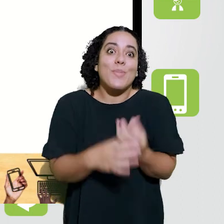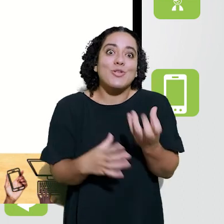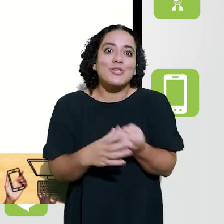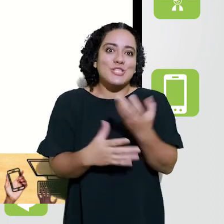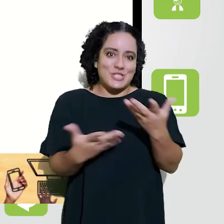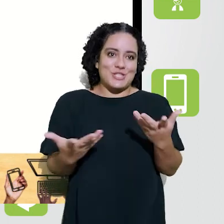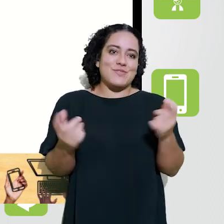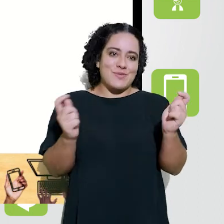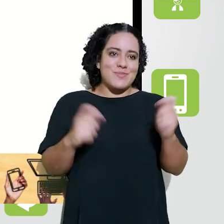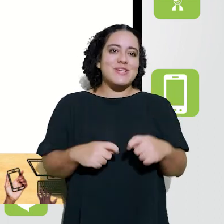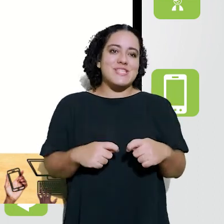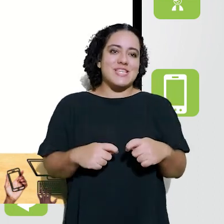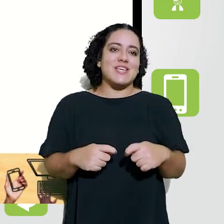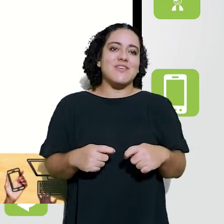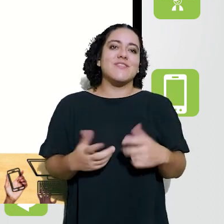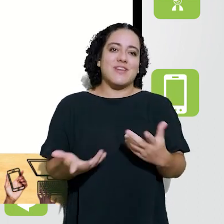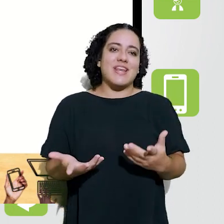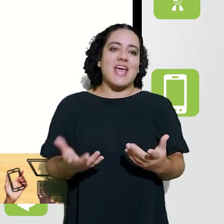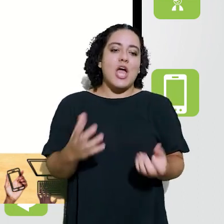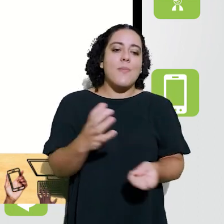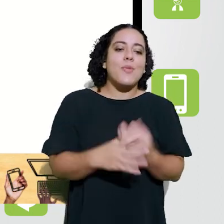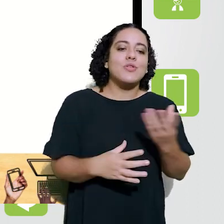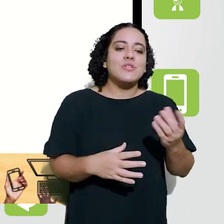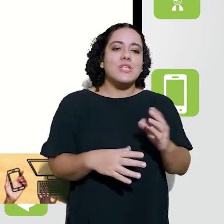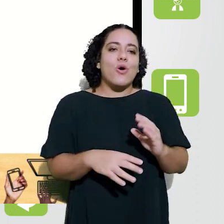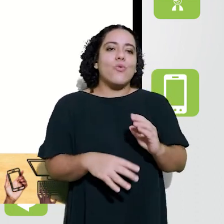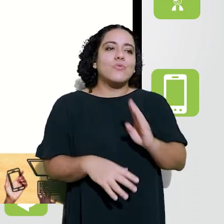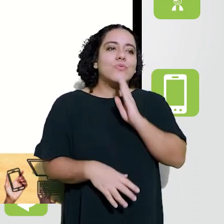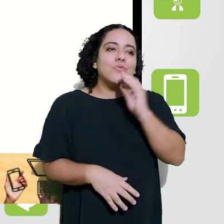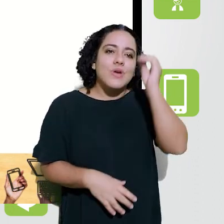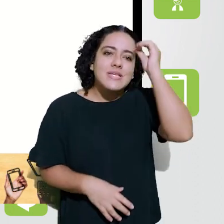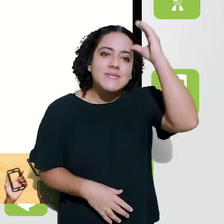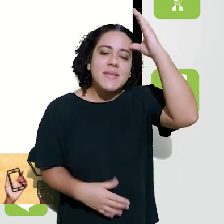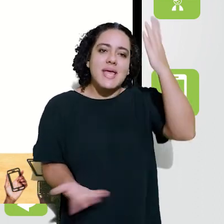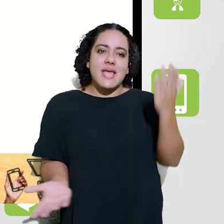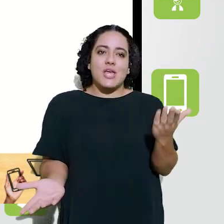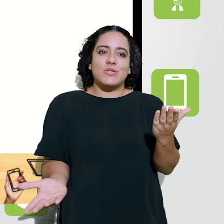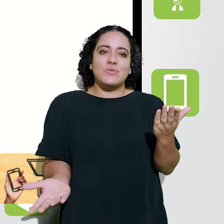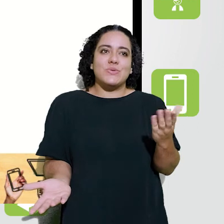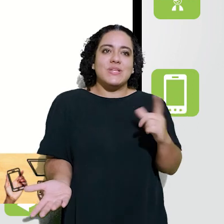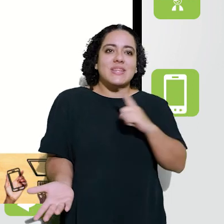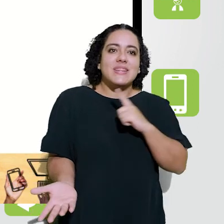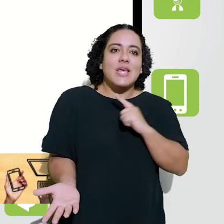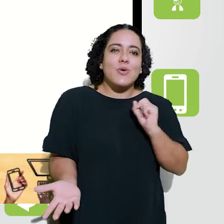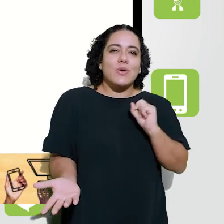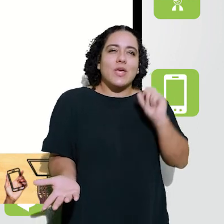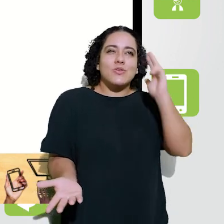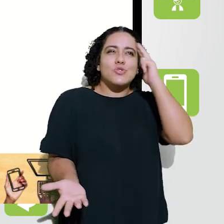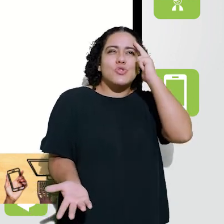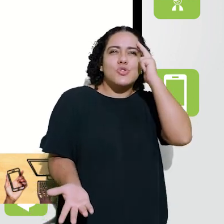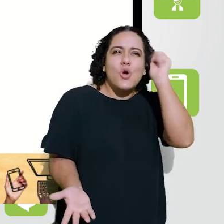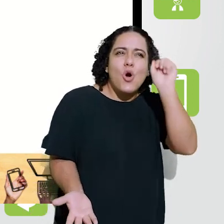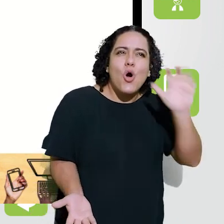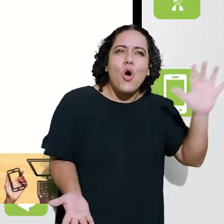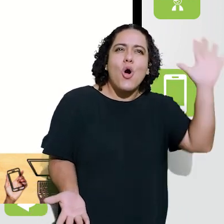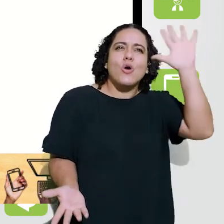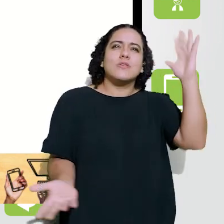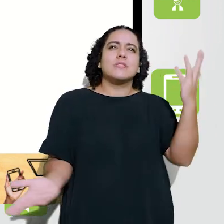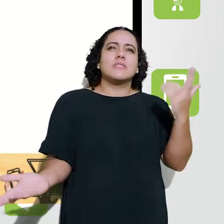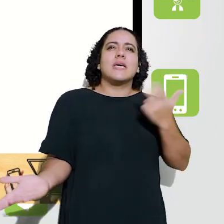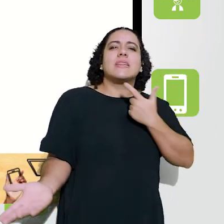possível, o mais produtivo possível, no sentido da produção de saberes, na produção